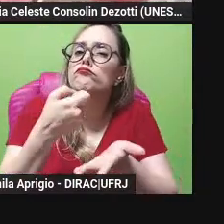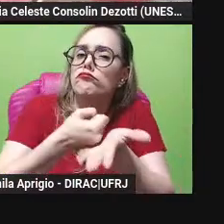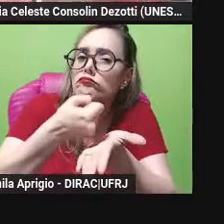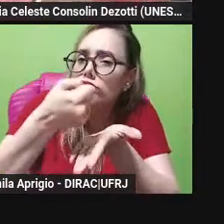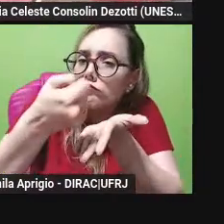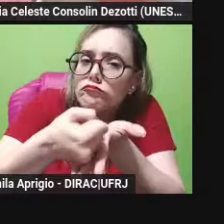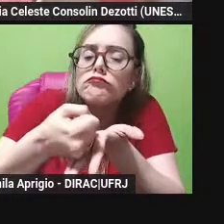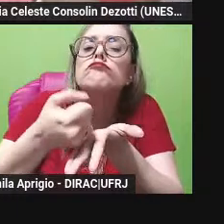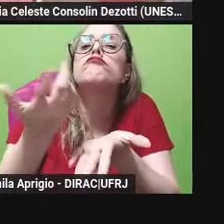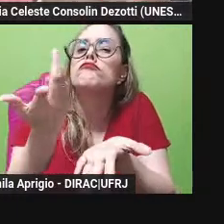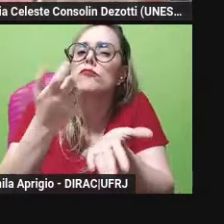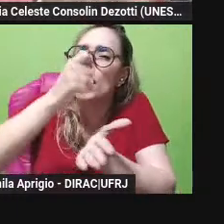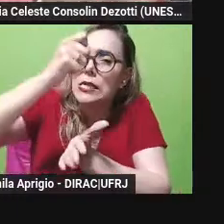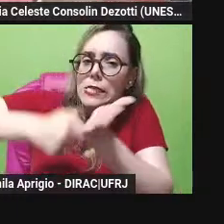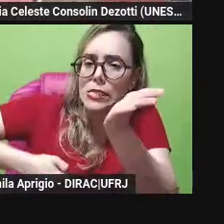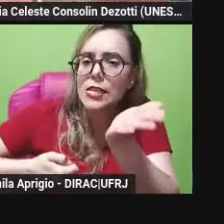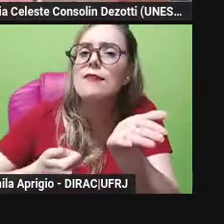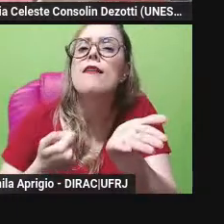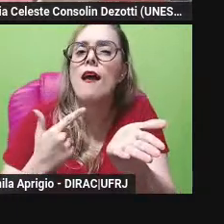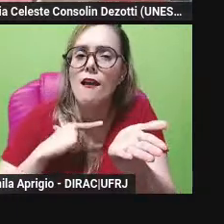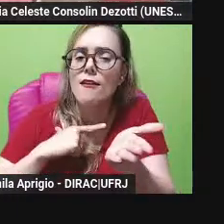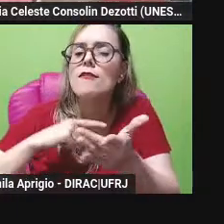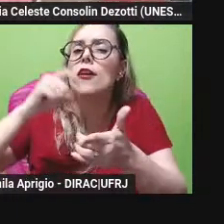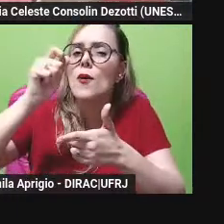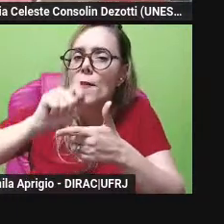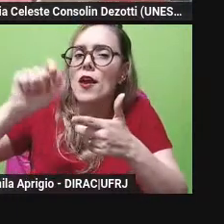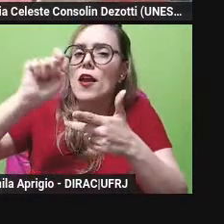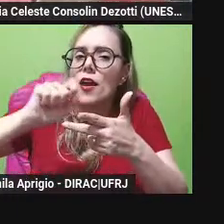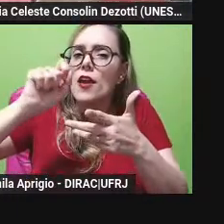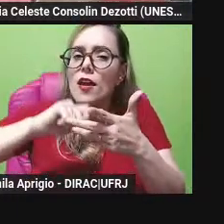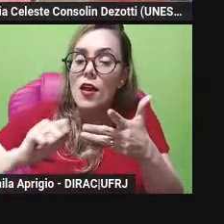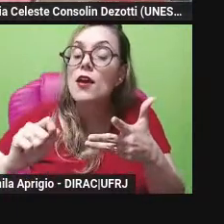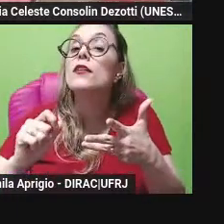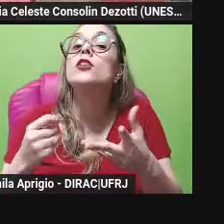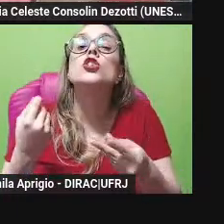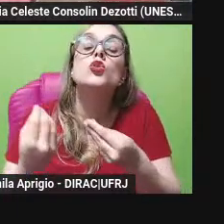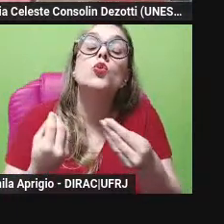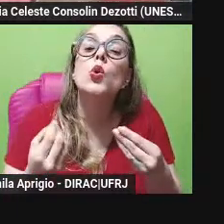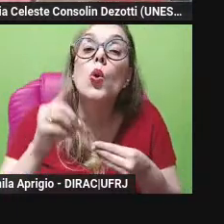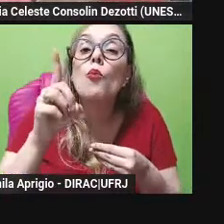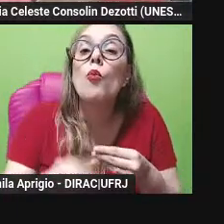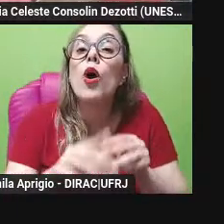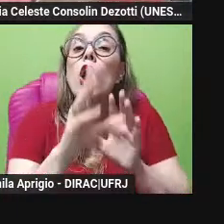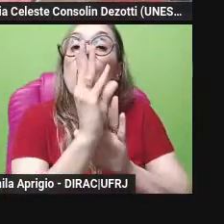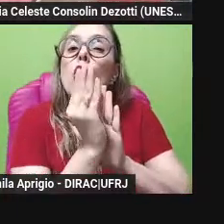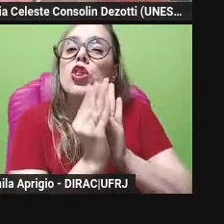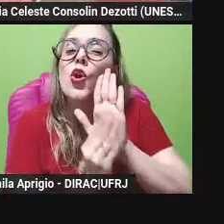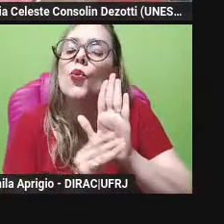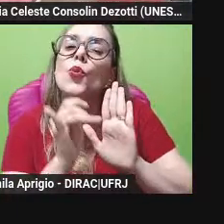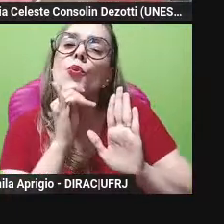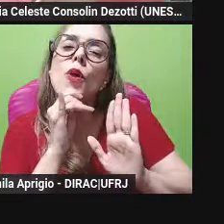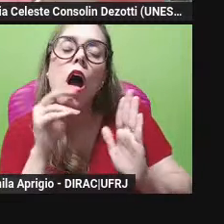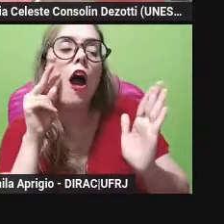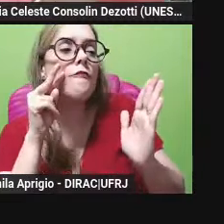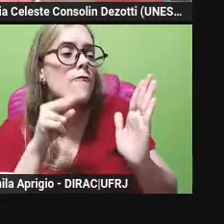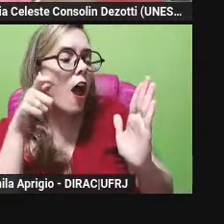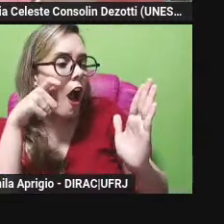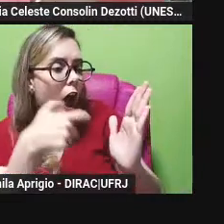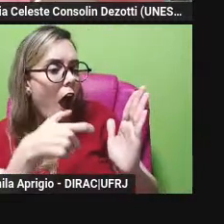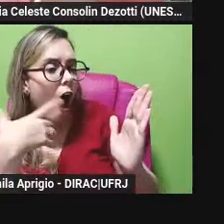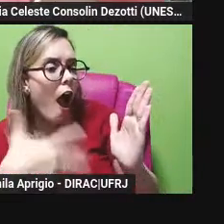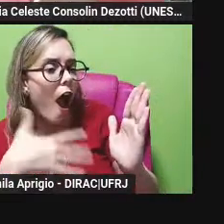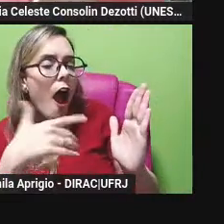fazia enviar aos clientes conteúdos a que eles queriam assistir da forma mais eficiente e barata